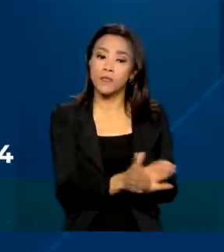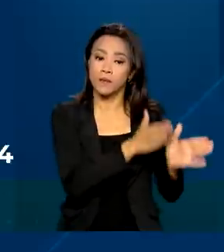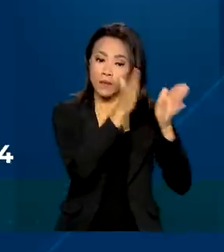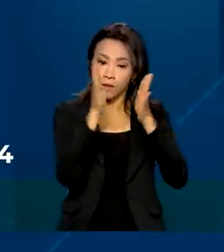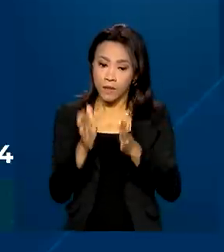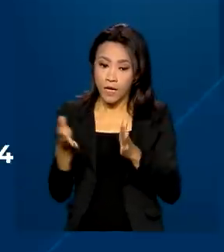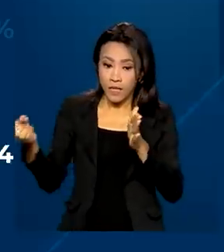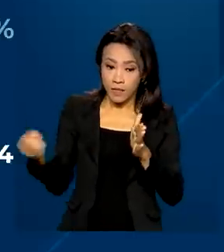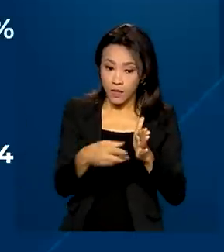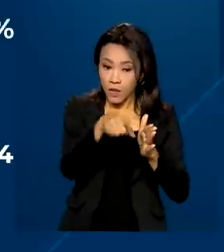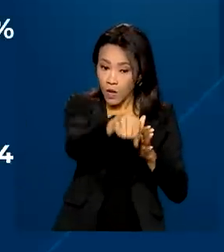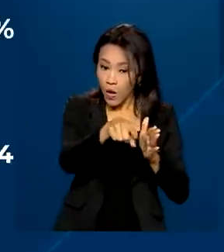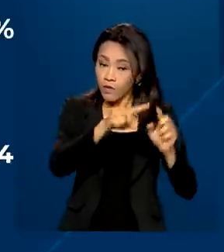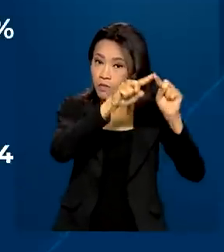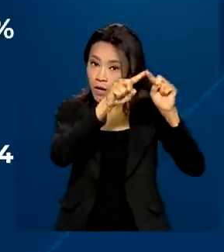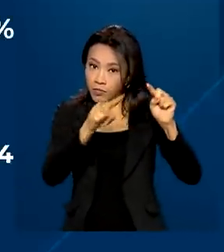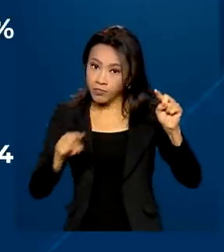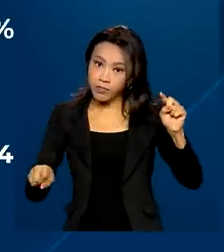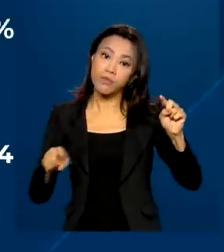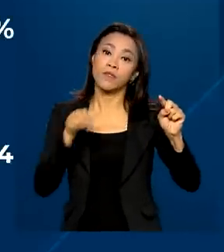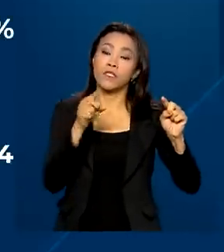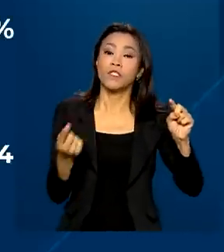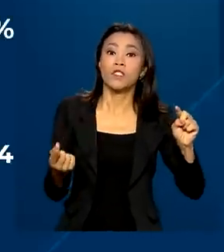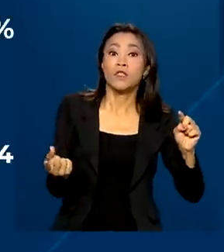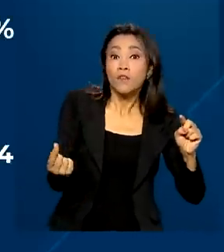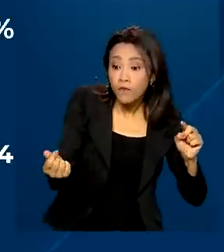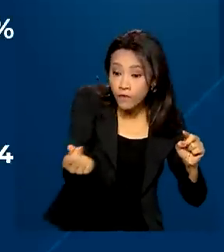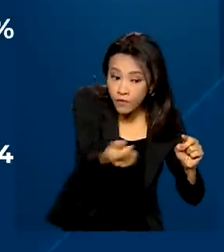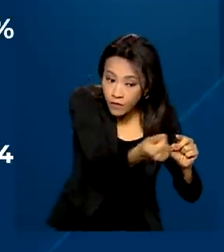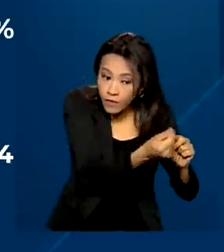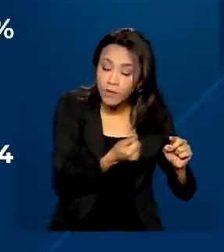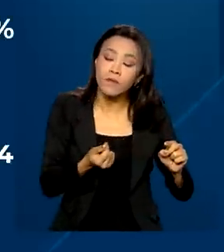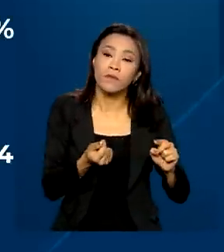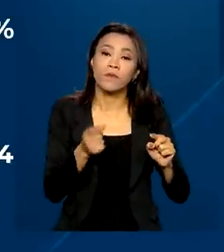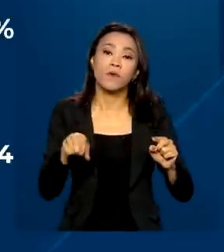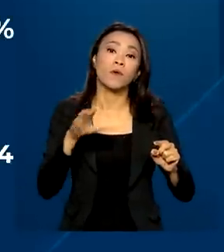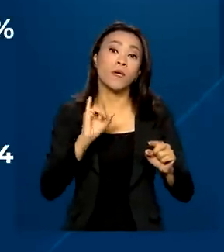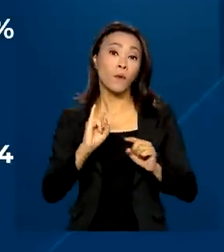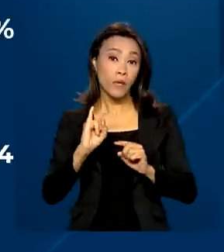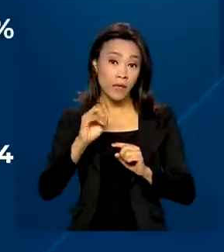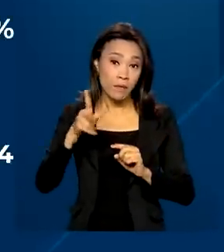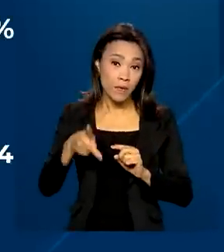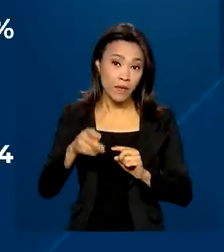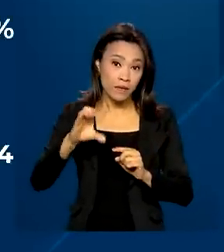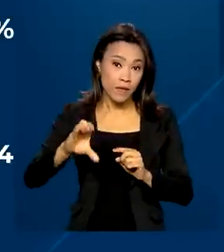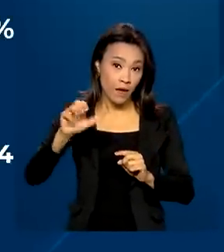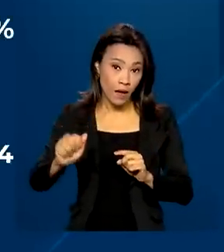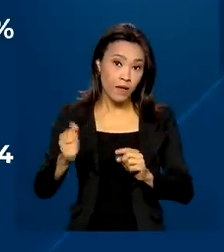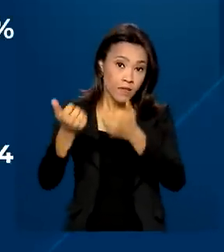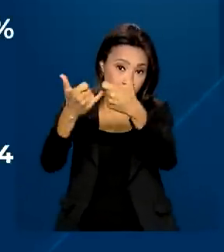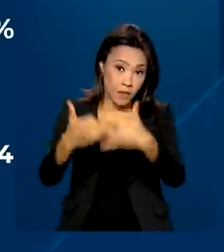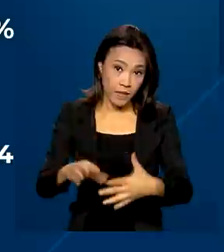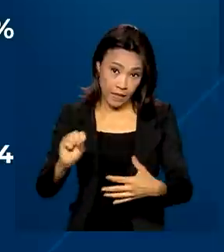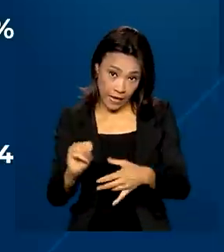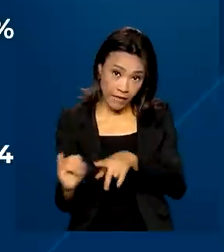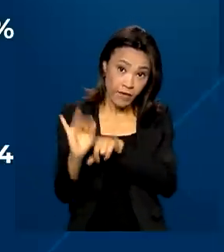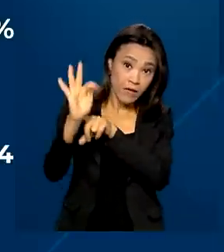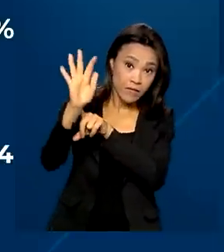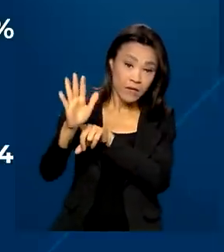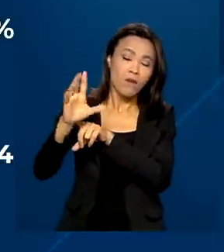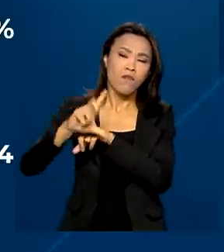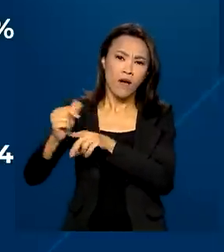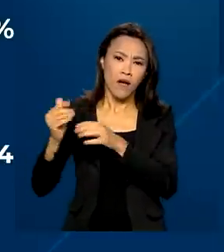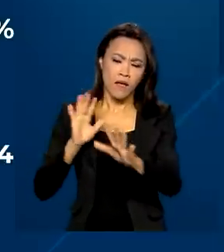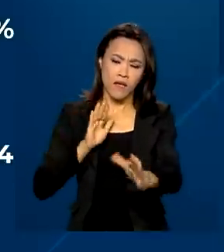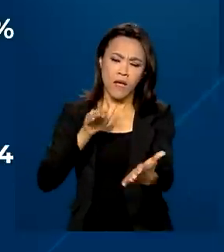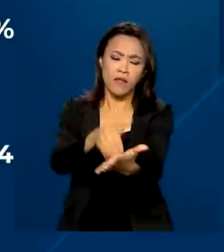estimativa para o Índice Nacional de Preços ao Consumidor Amplo, IPCA, indica que a inflação oficial deve fechar